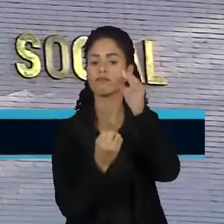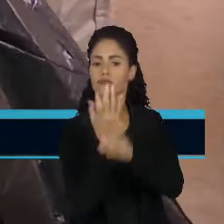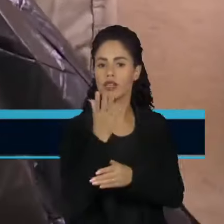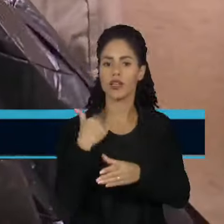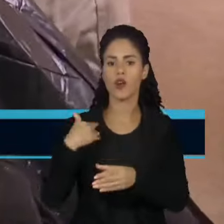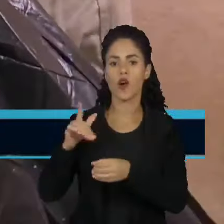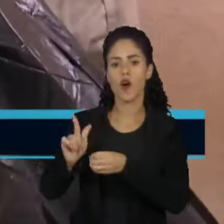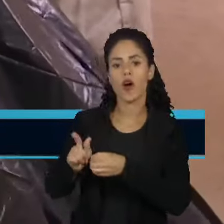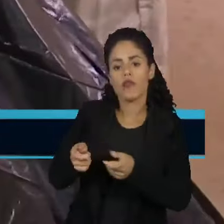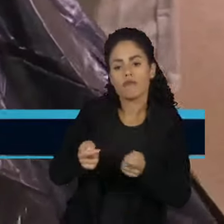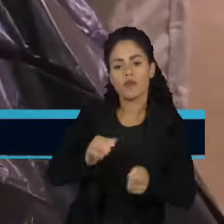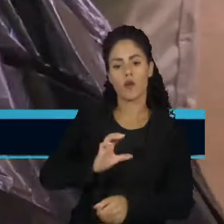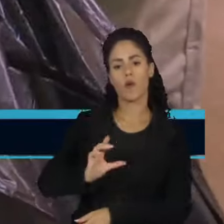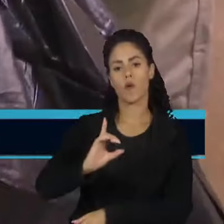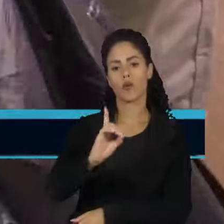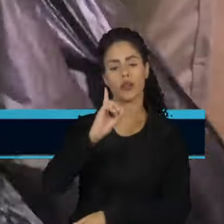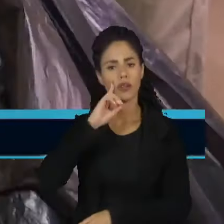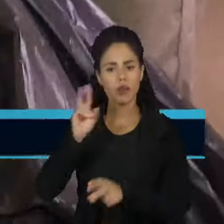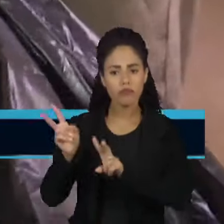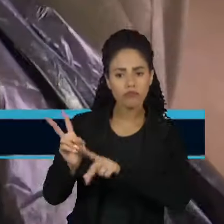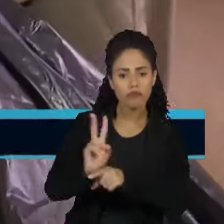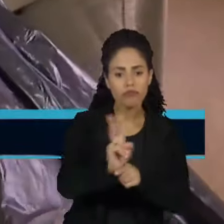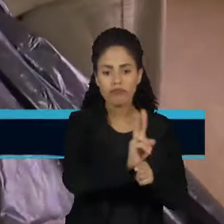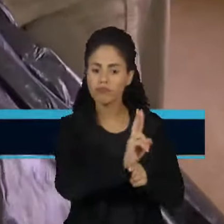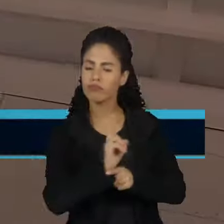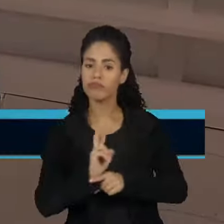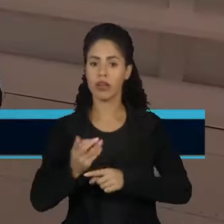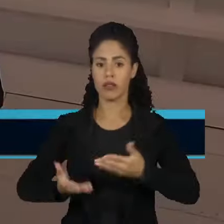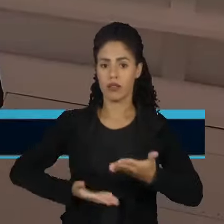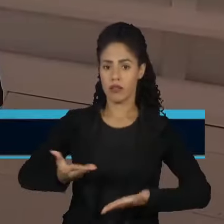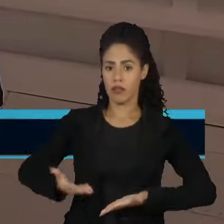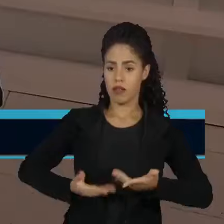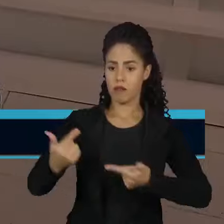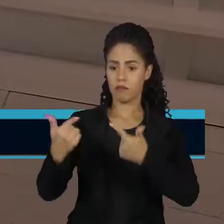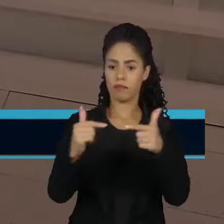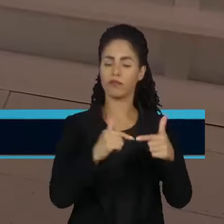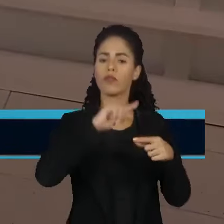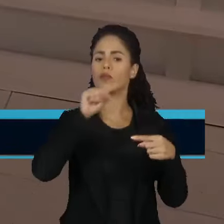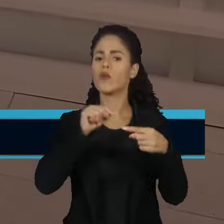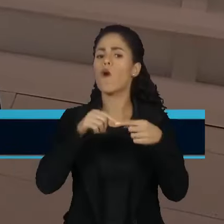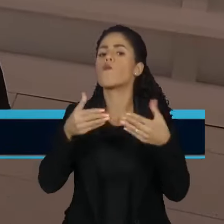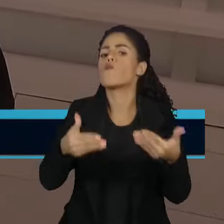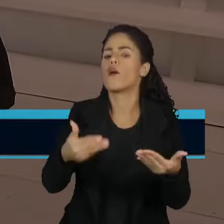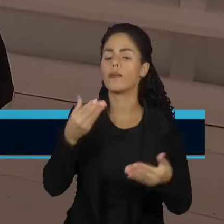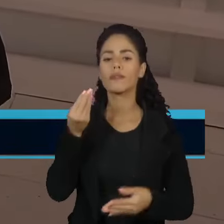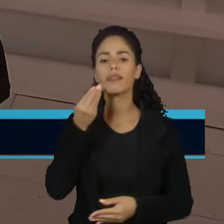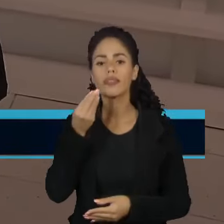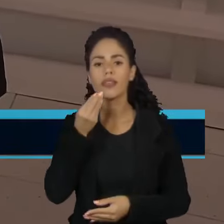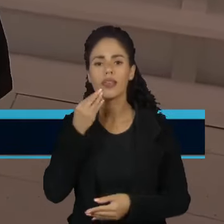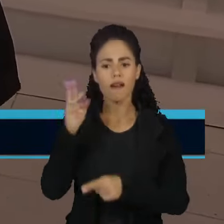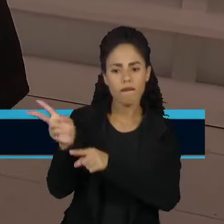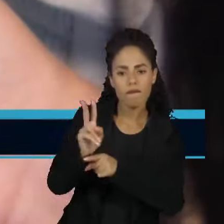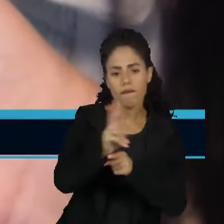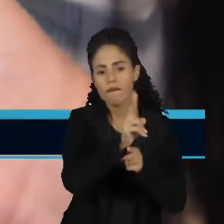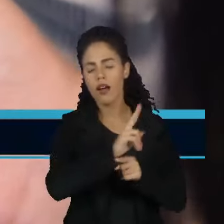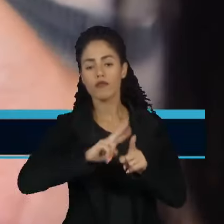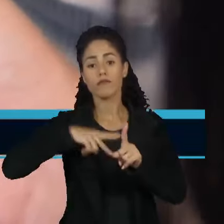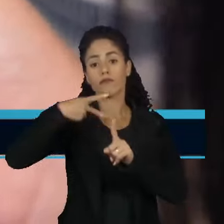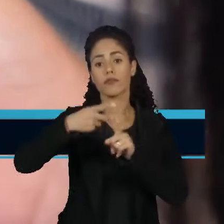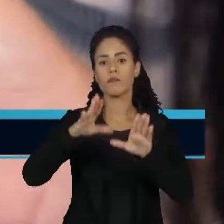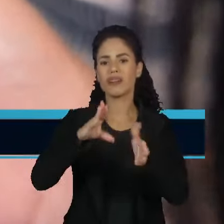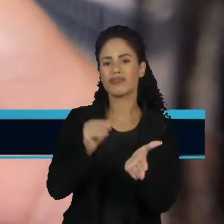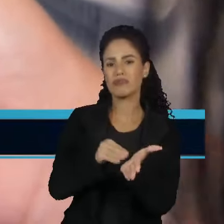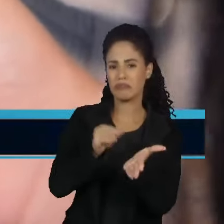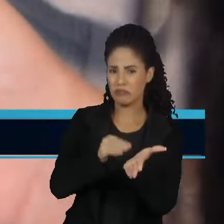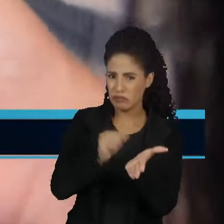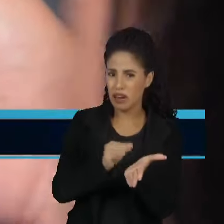coordenação nacional de fiscalização do trabalho doméstico, com o objetivo de apertar a fiscalização. Mas ainda